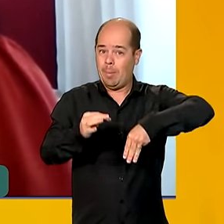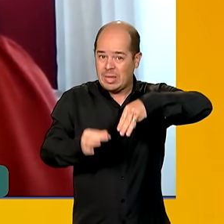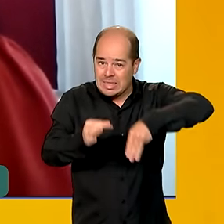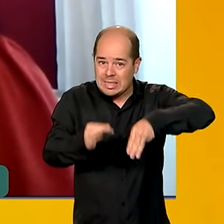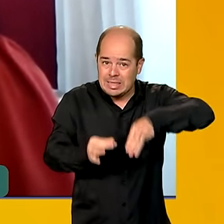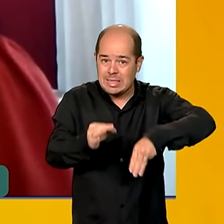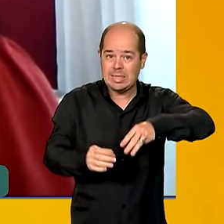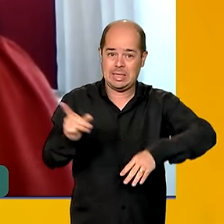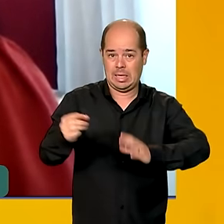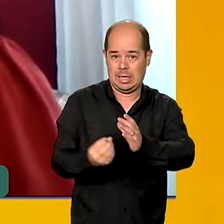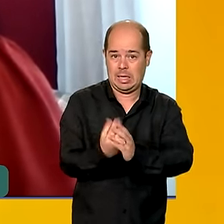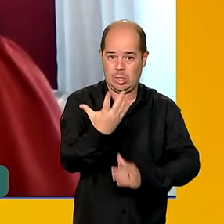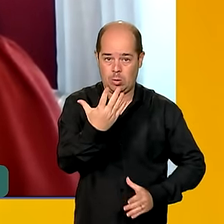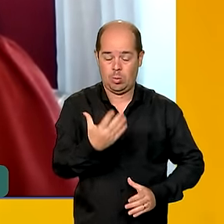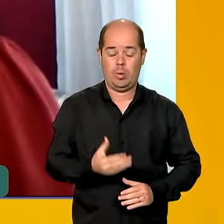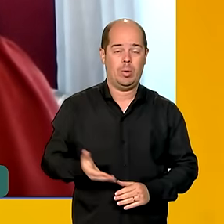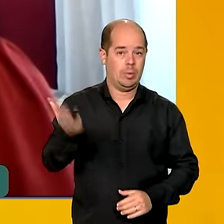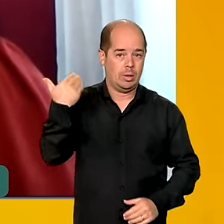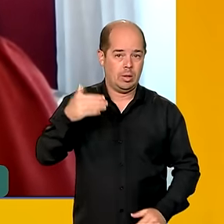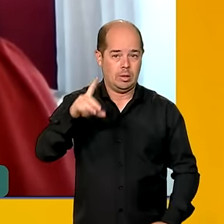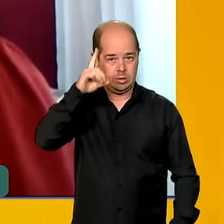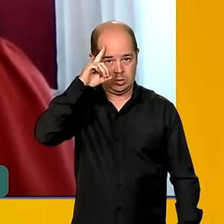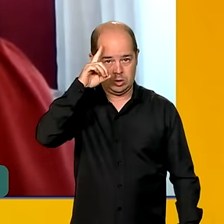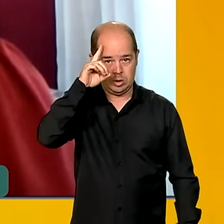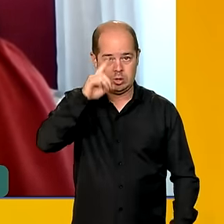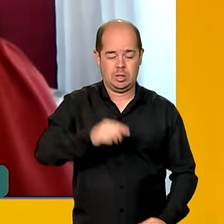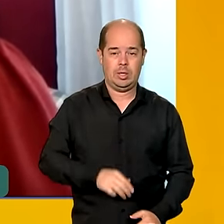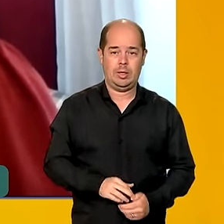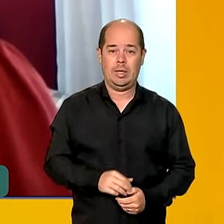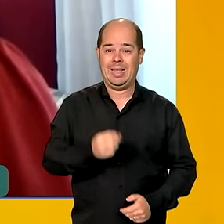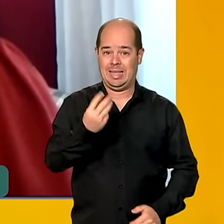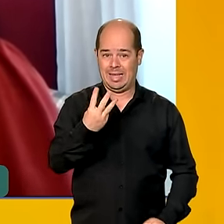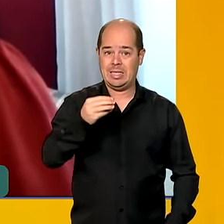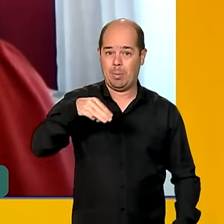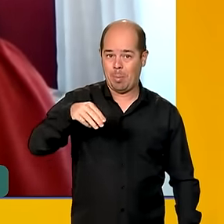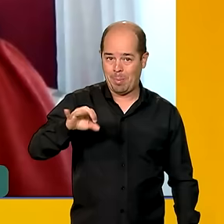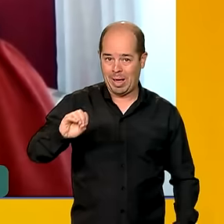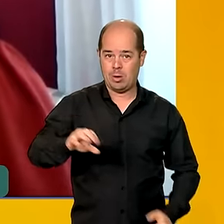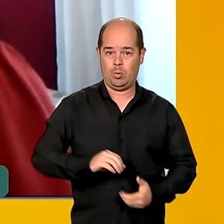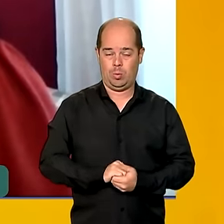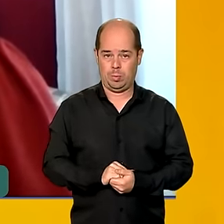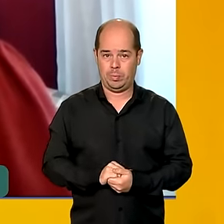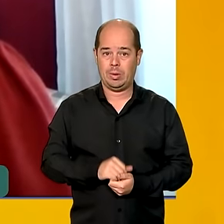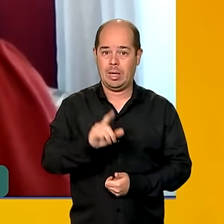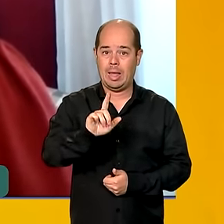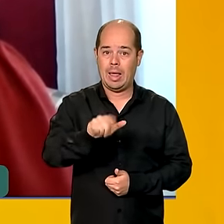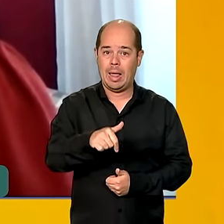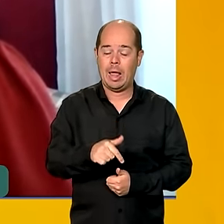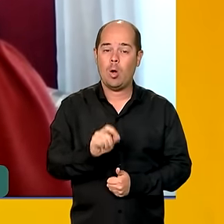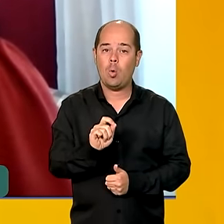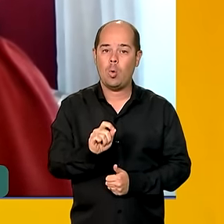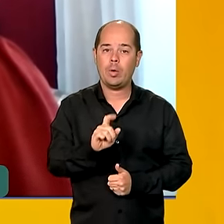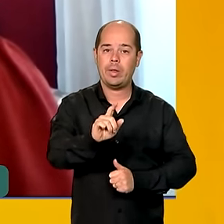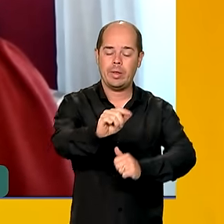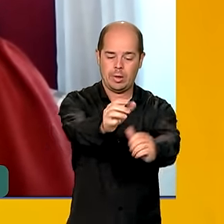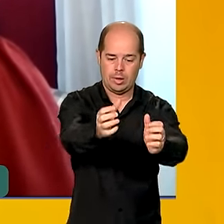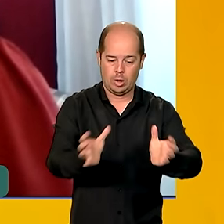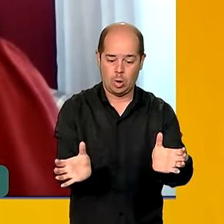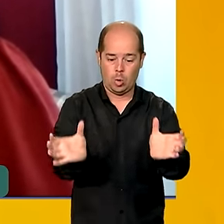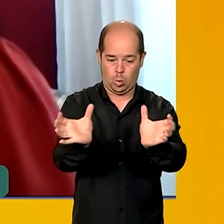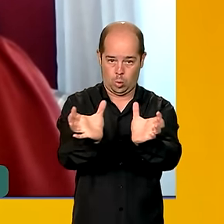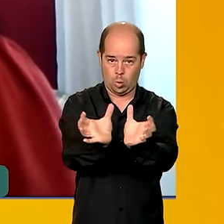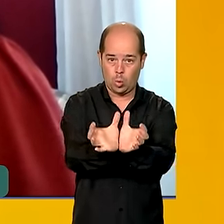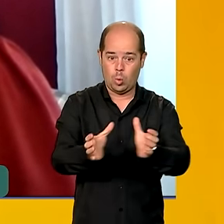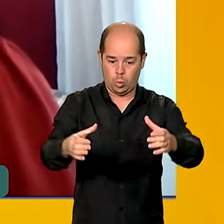Então, o trabalho deste grupo é dar suporte jurídico às ações do governo federal no escritório que foi